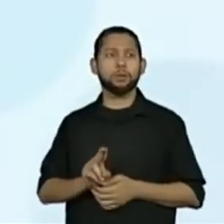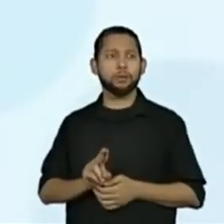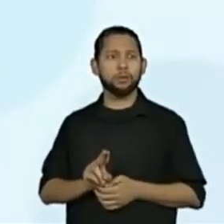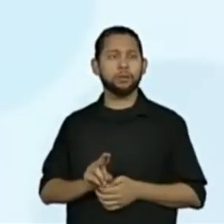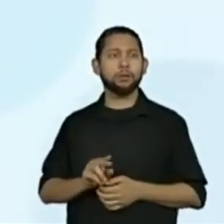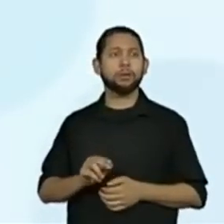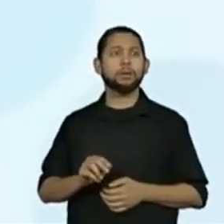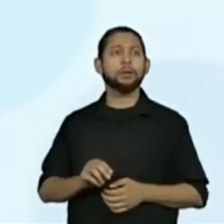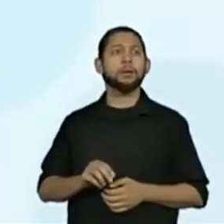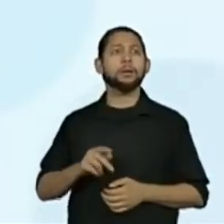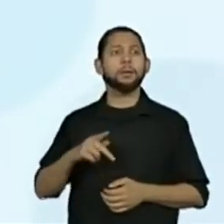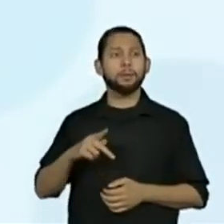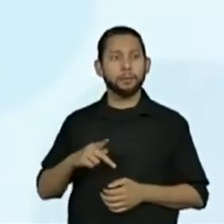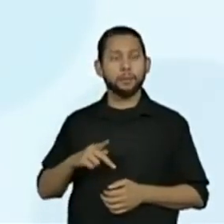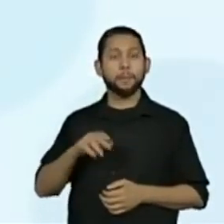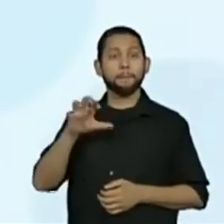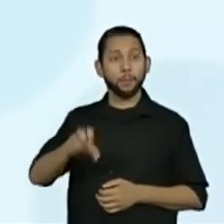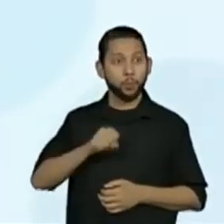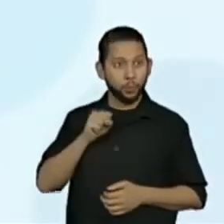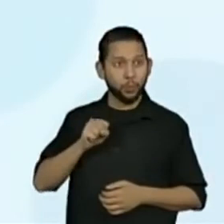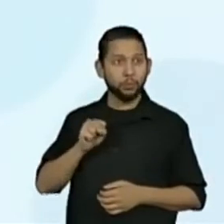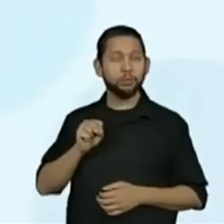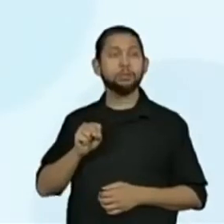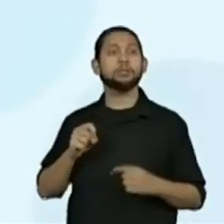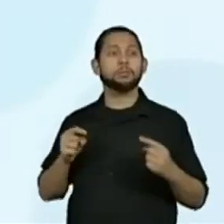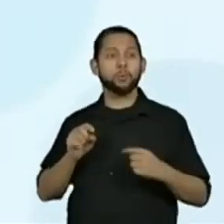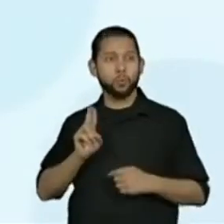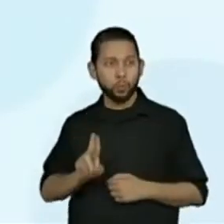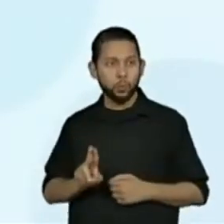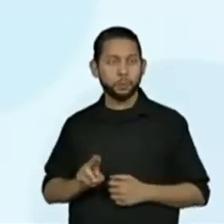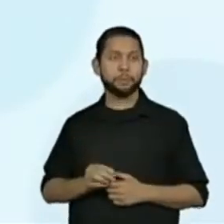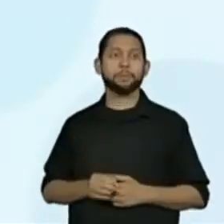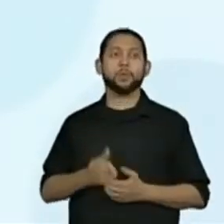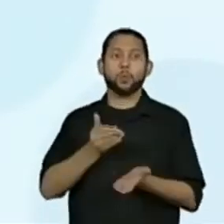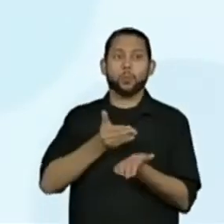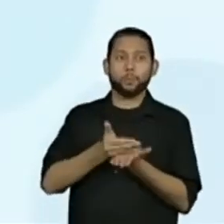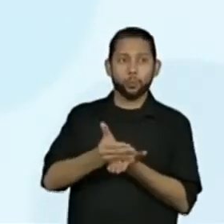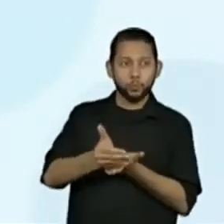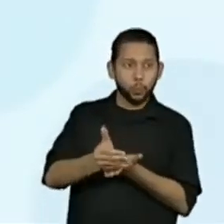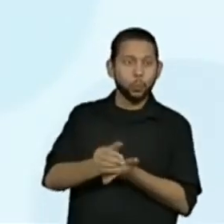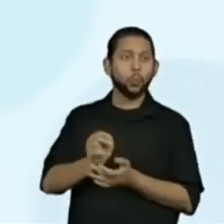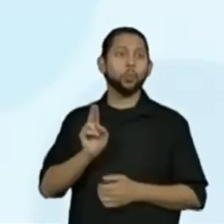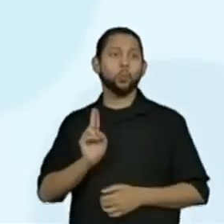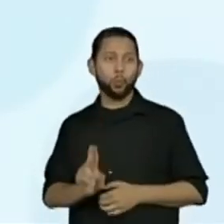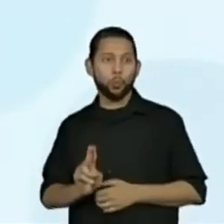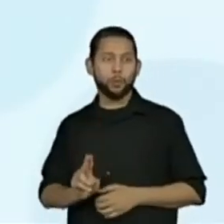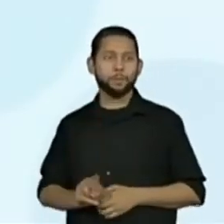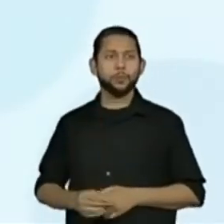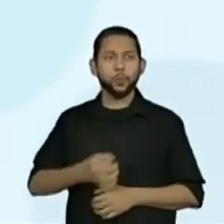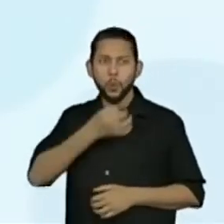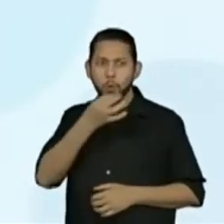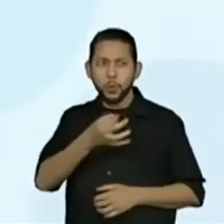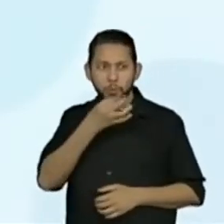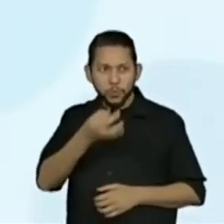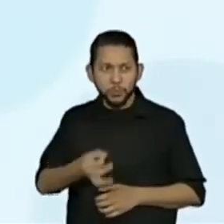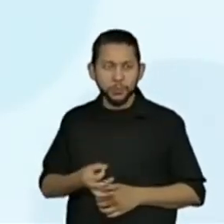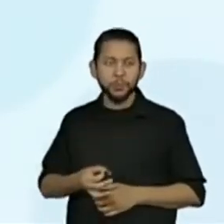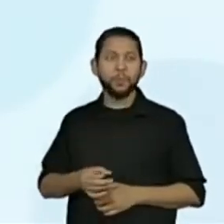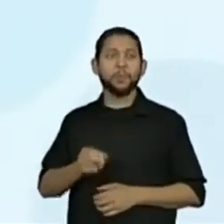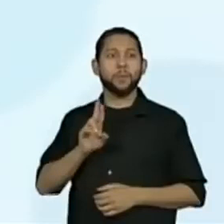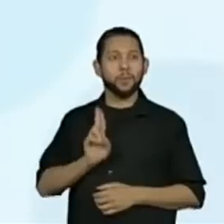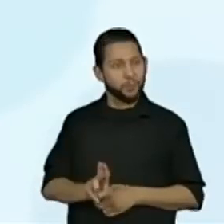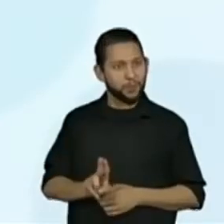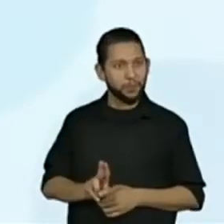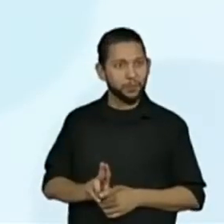Pegou é um verbo, termina em U. Começou é um verbo, termina em U. E comentou também é um